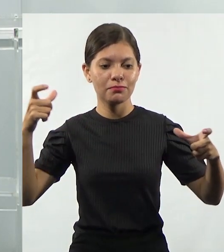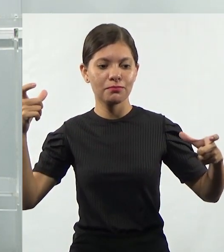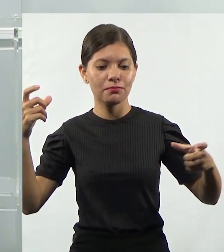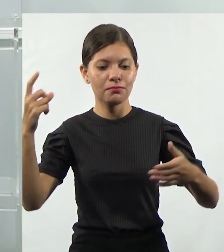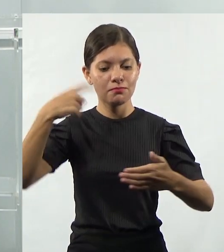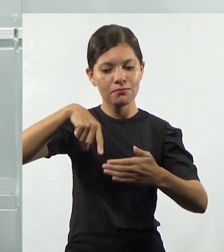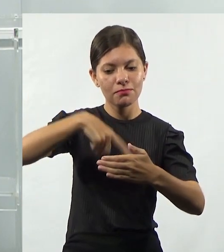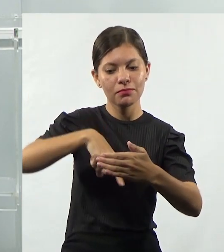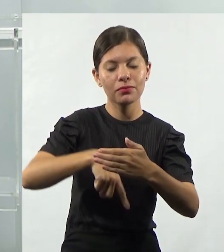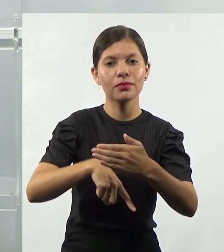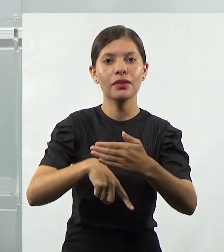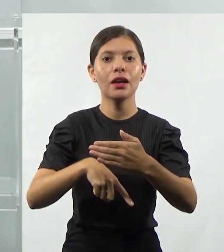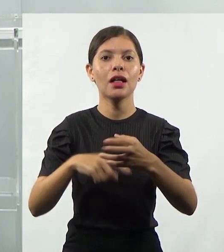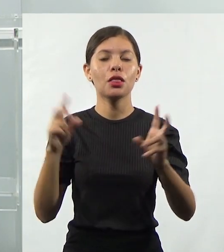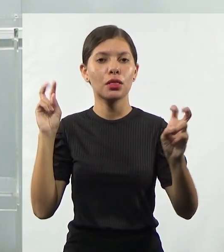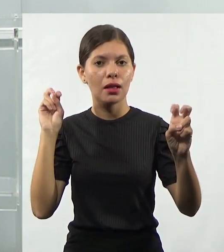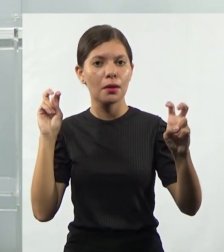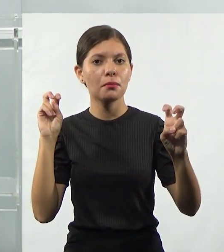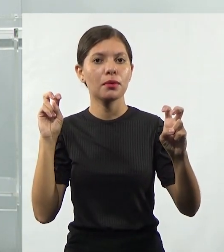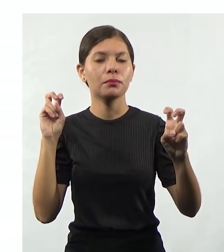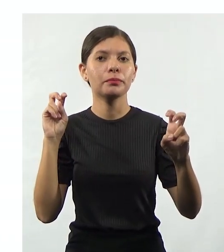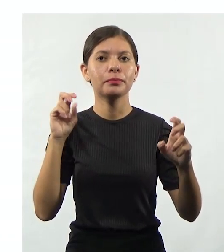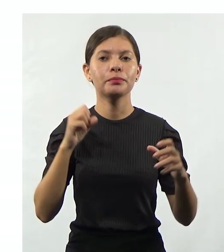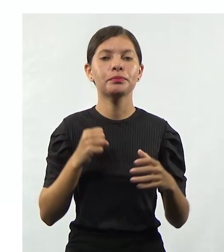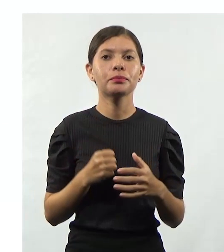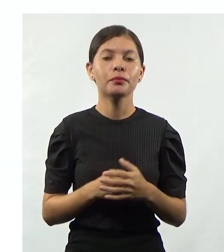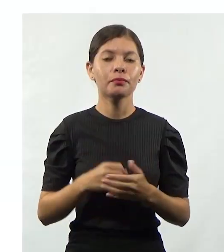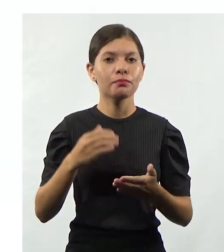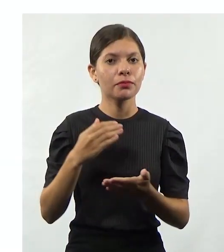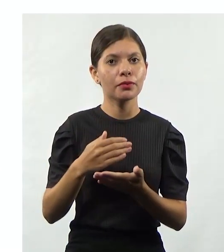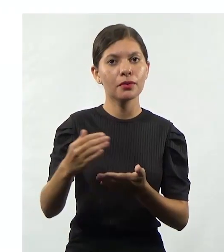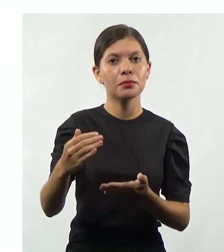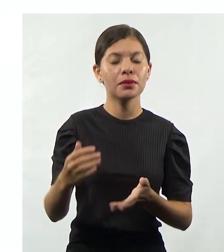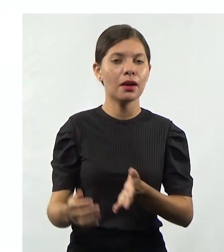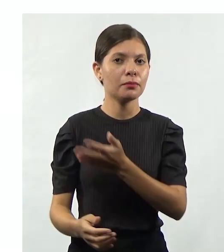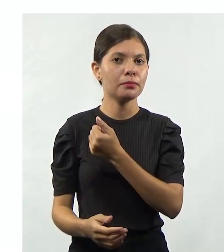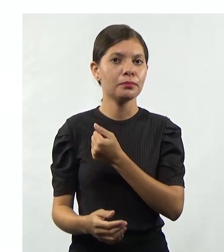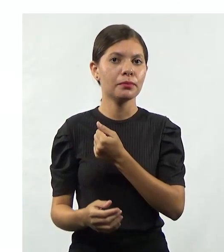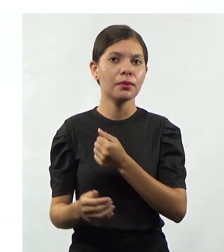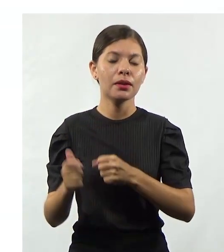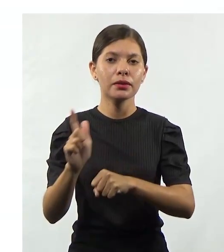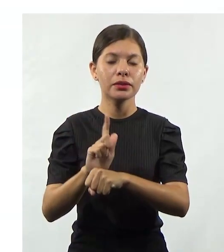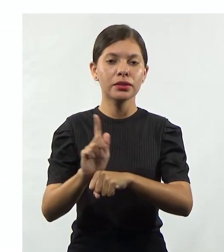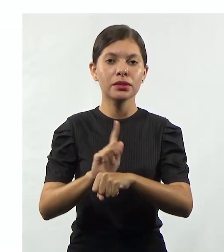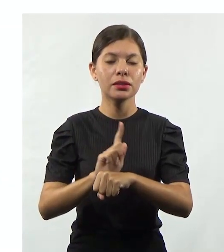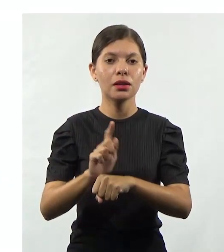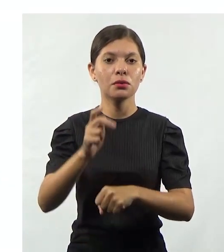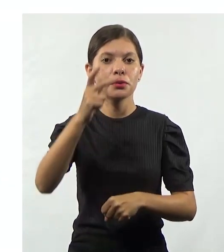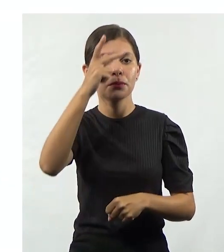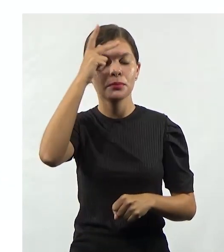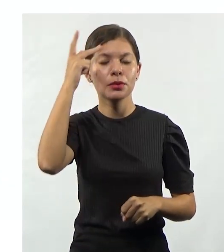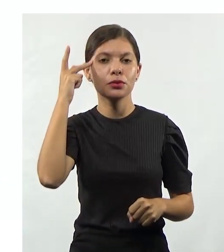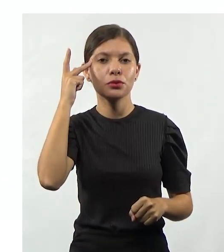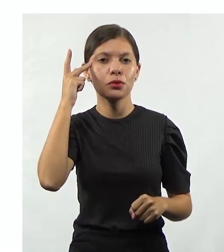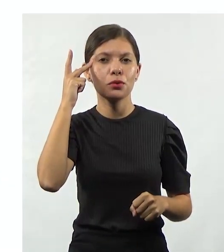aprofundada essa questão, tá? Então, vamos lá. A gestão de pessoas, ela envolve vários